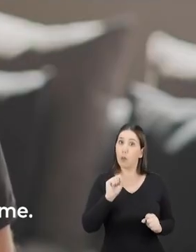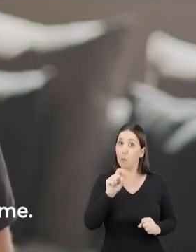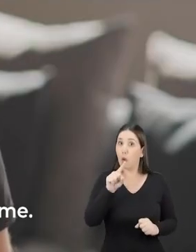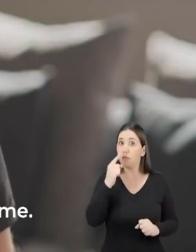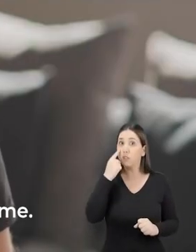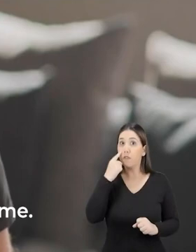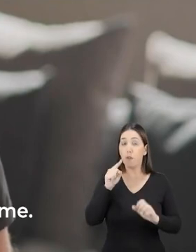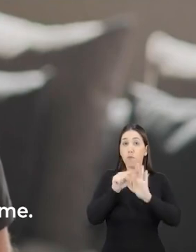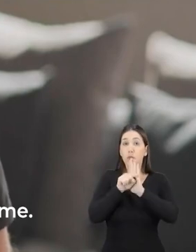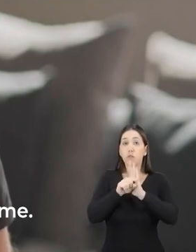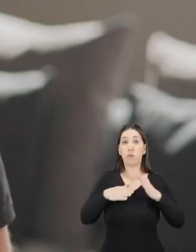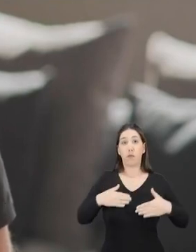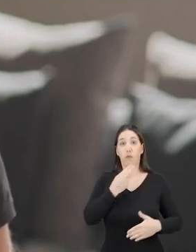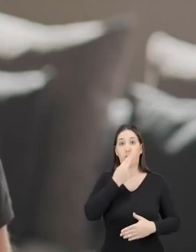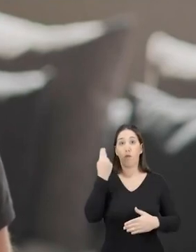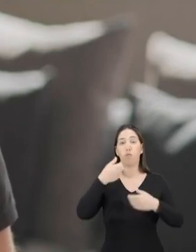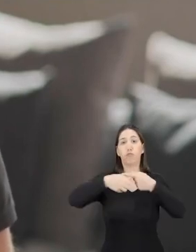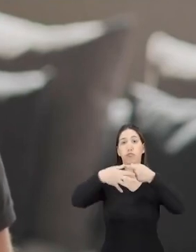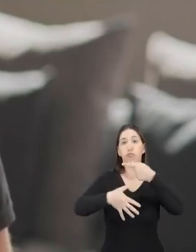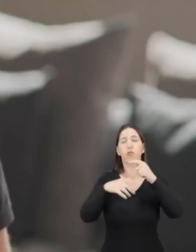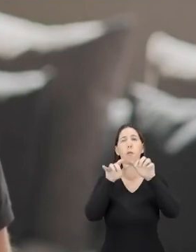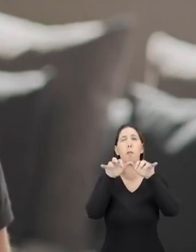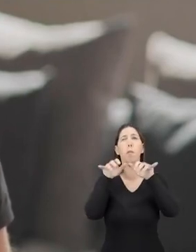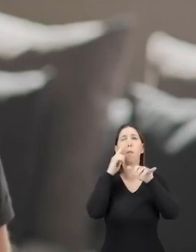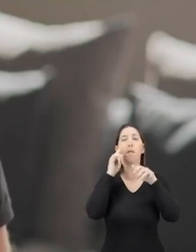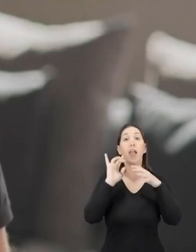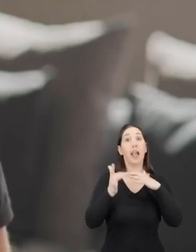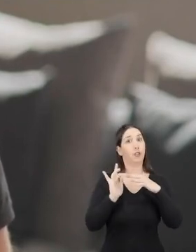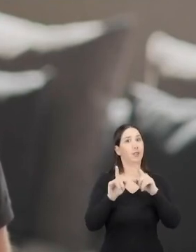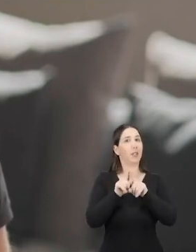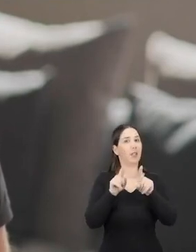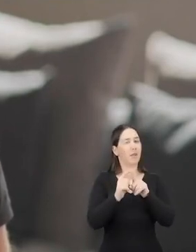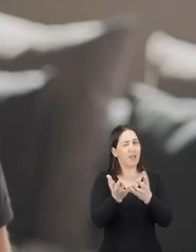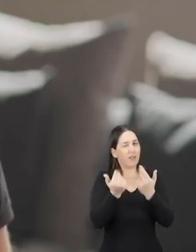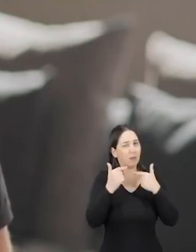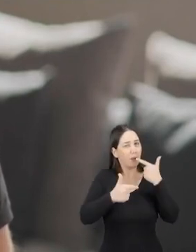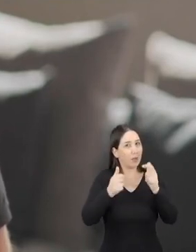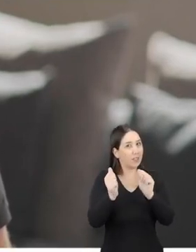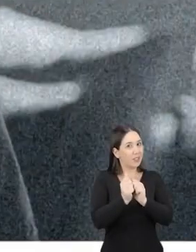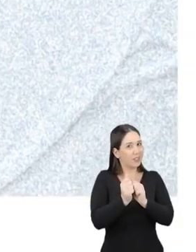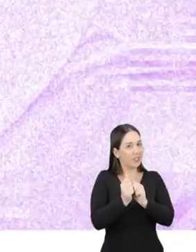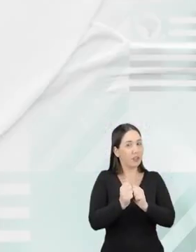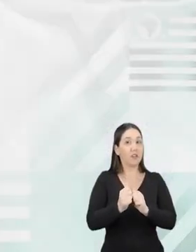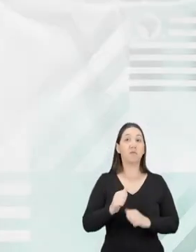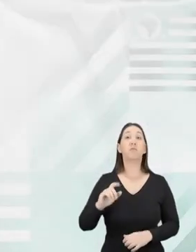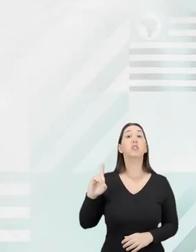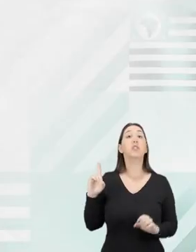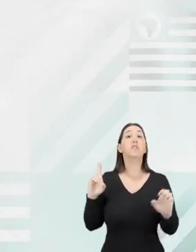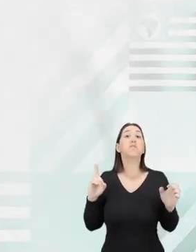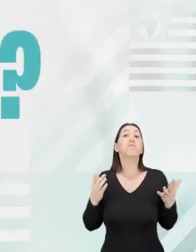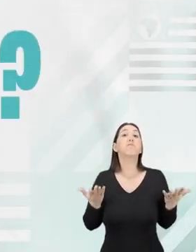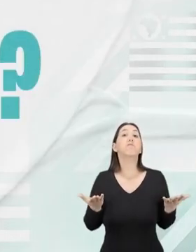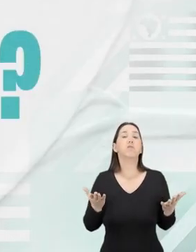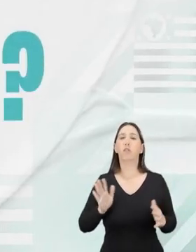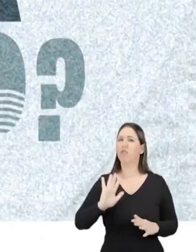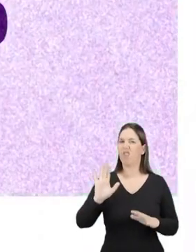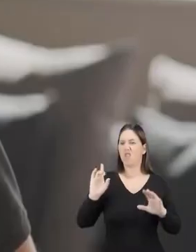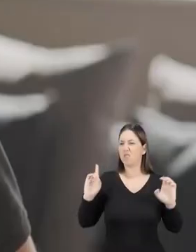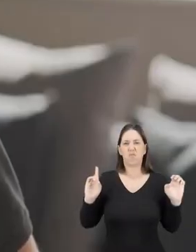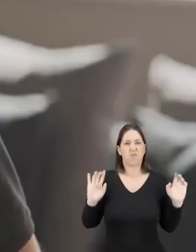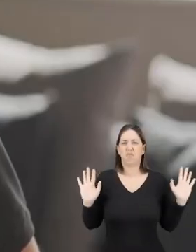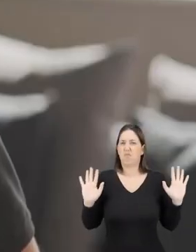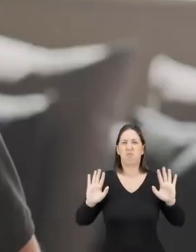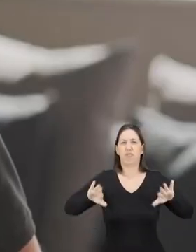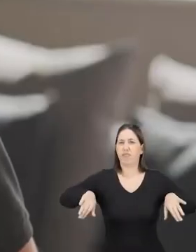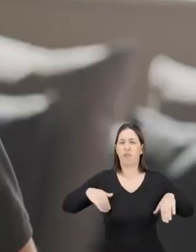convido, dá um Google no meu nome, me acompanhe nas redes sociais. E se você gostar, bora trabalhar juntos? Esquerda ou direita, Rodrigo?